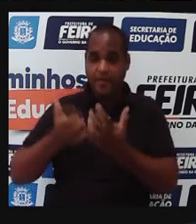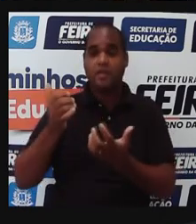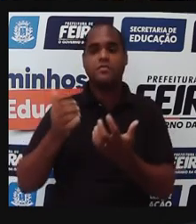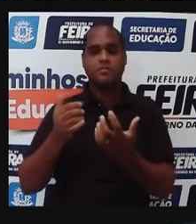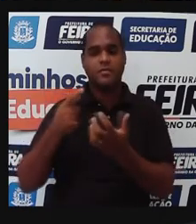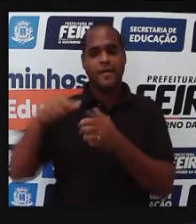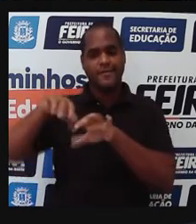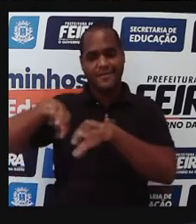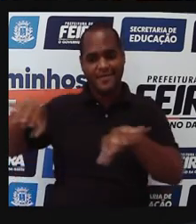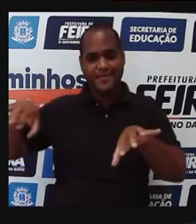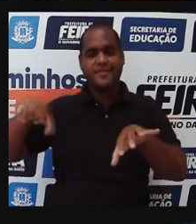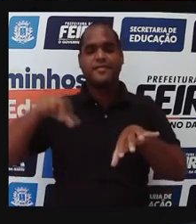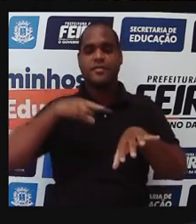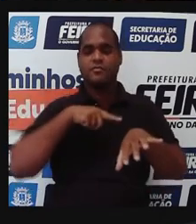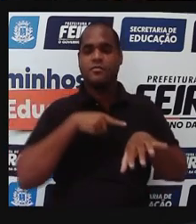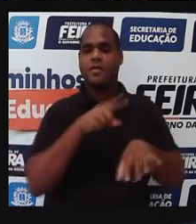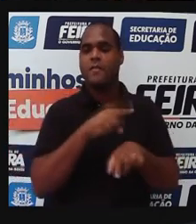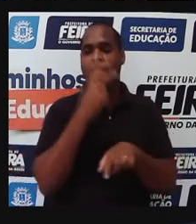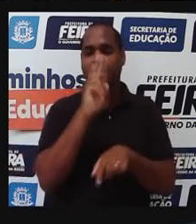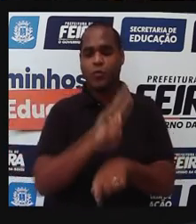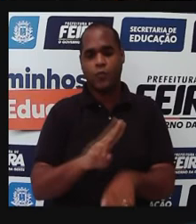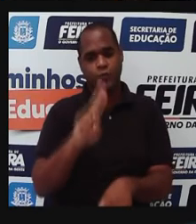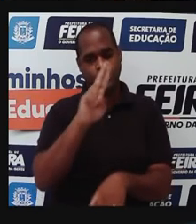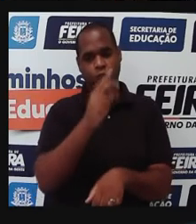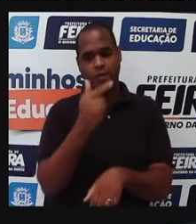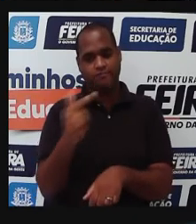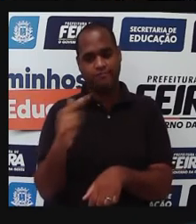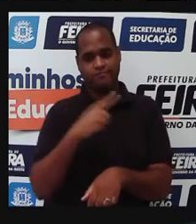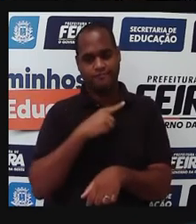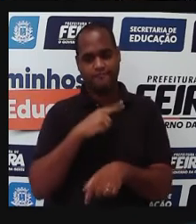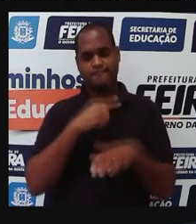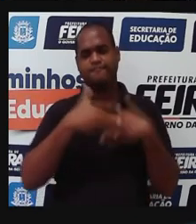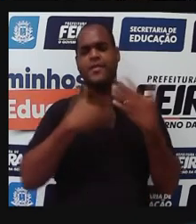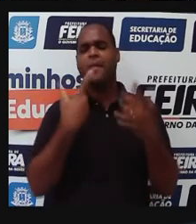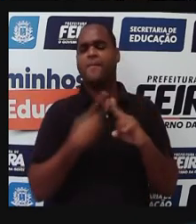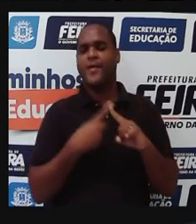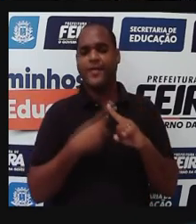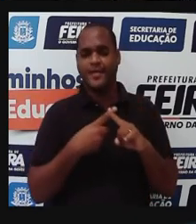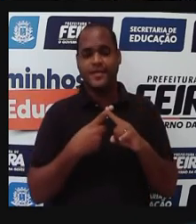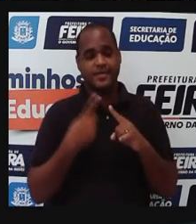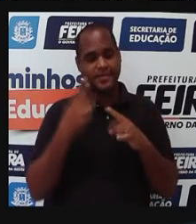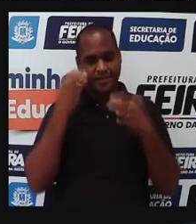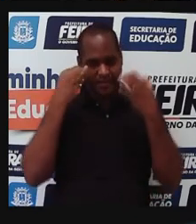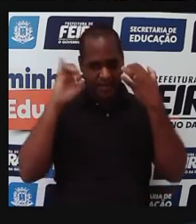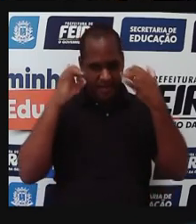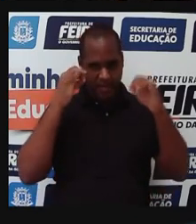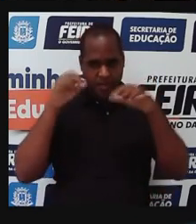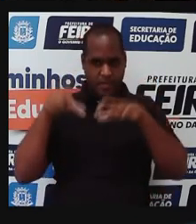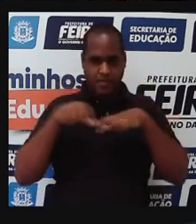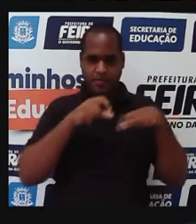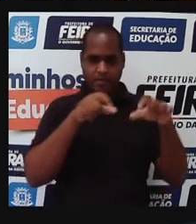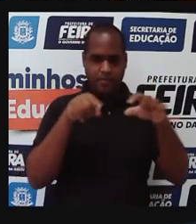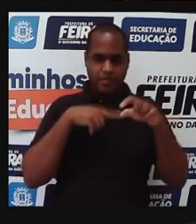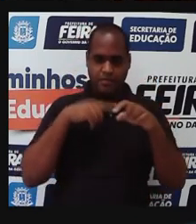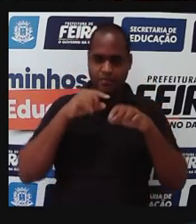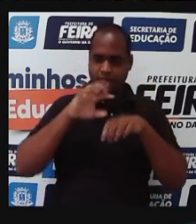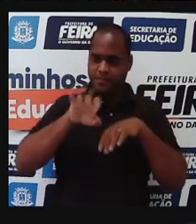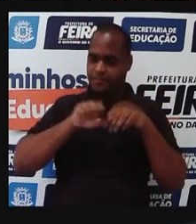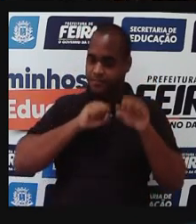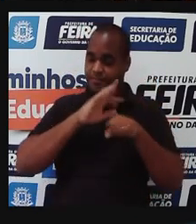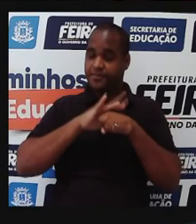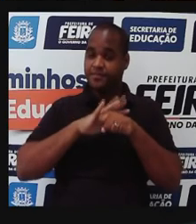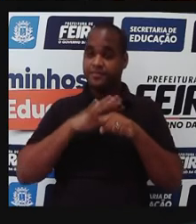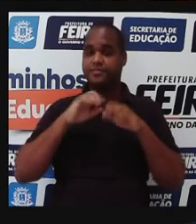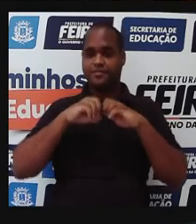espaço, é, sem uso por algum tempo, por quê? evitar que haja uma contaminação, que essa